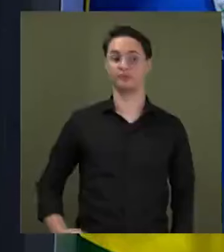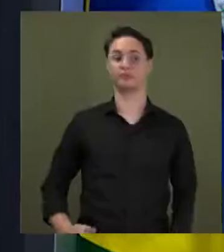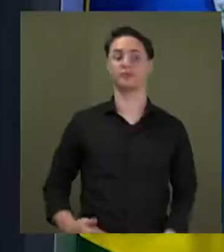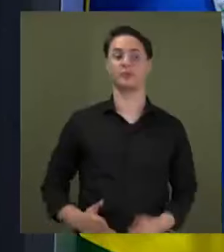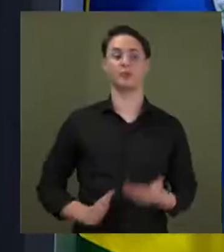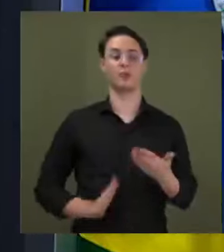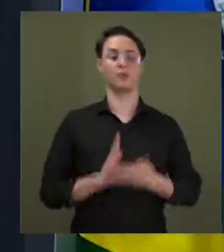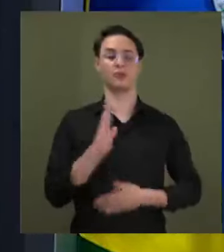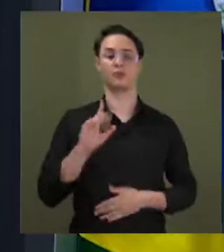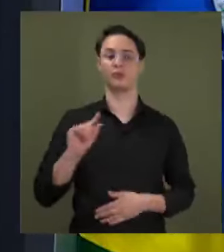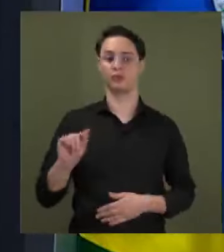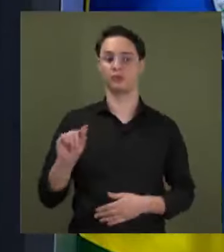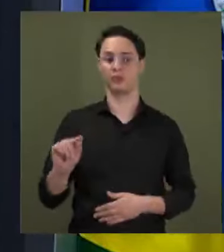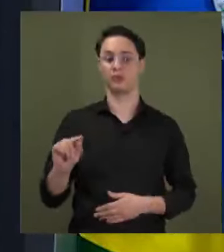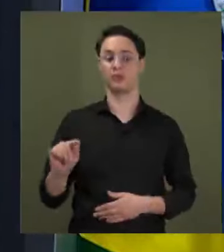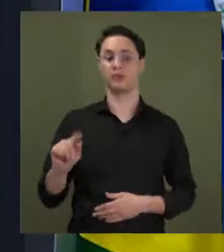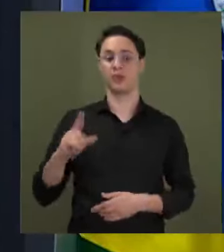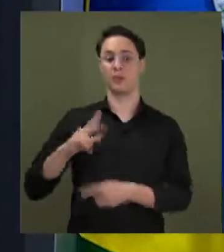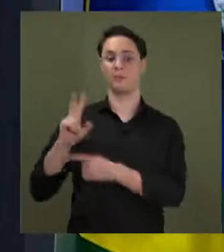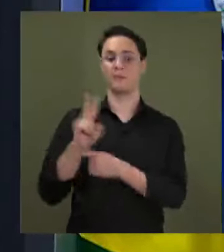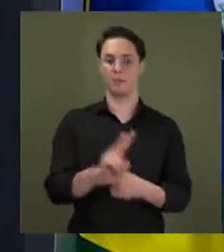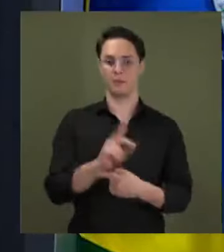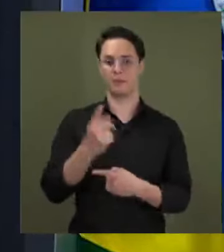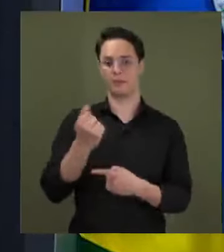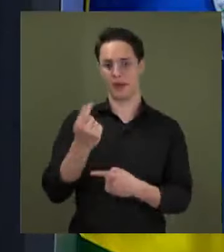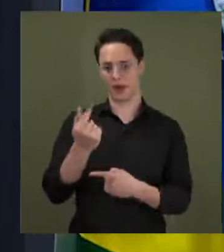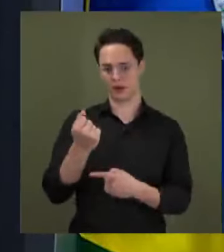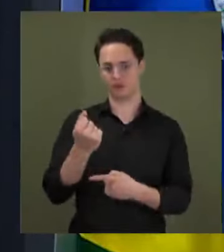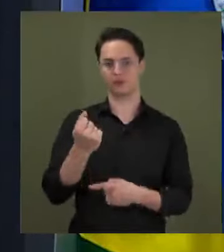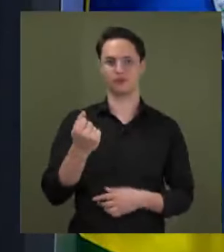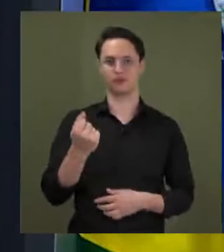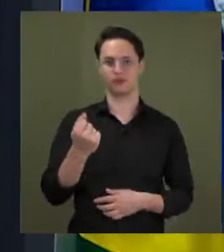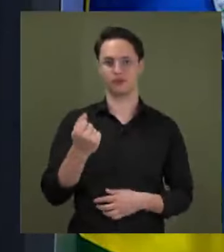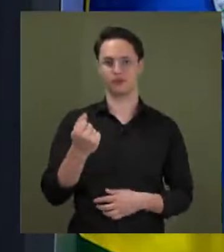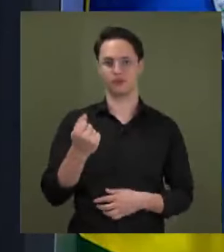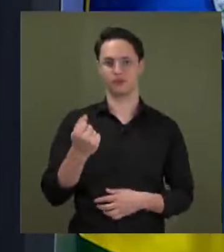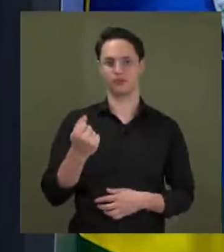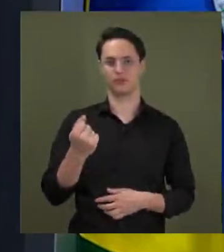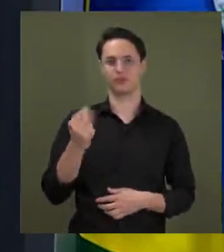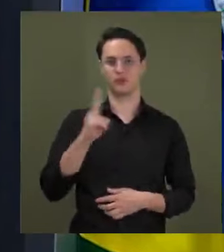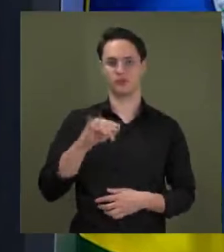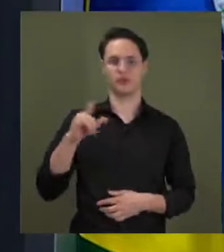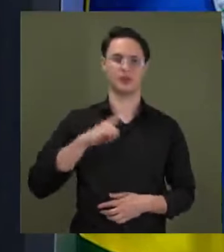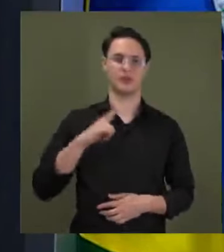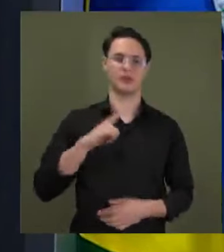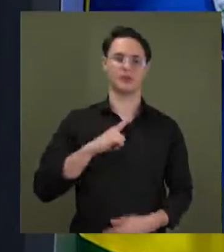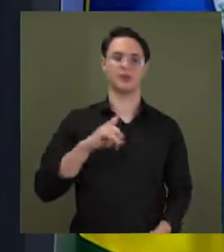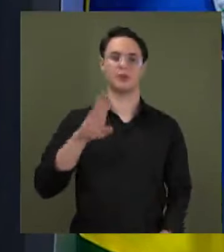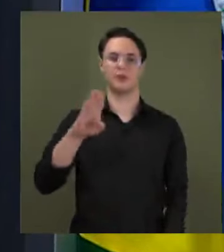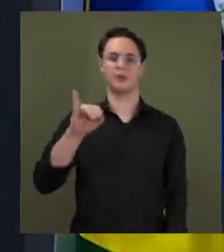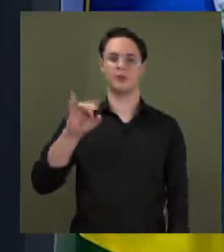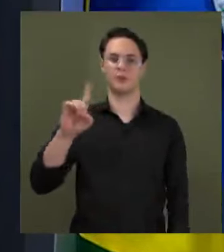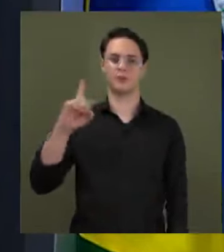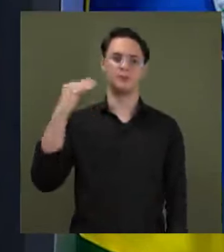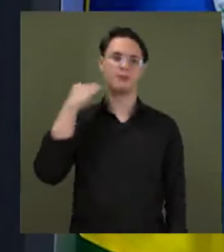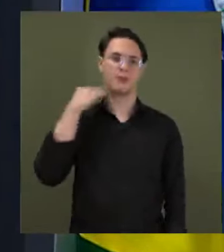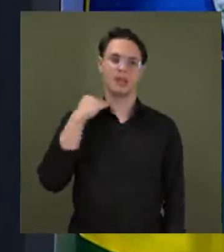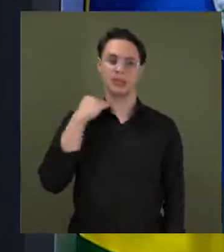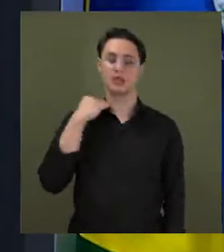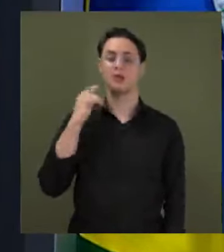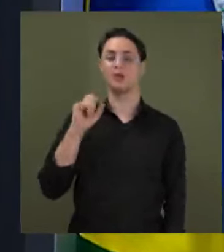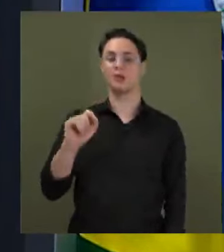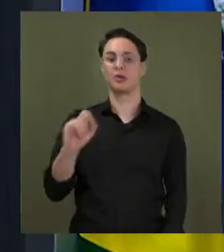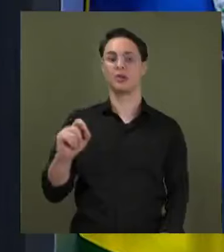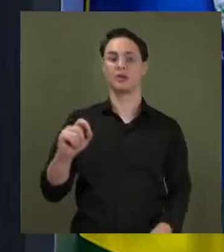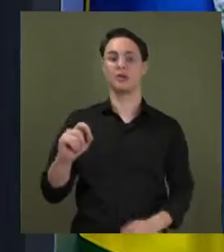um empréstimo que vai ser apoiado pelo Banco Interamericano de modernização